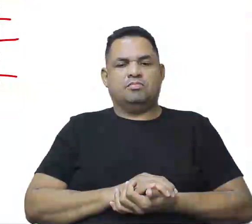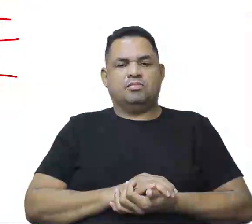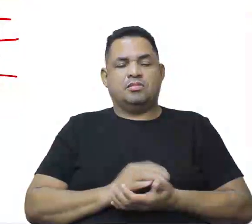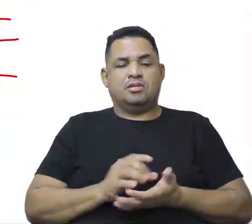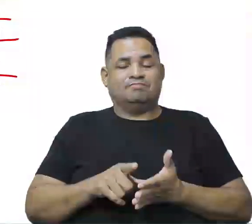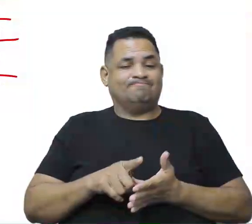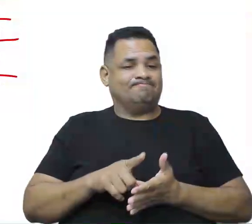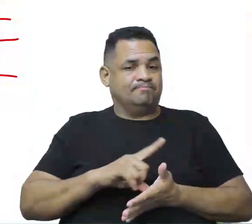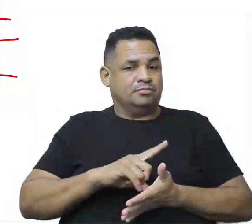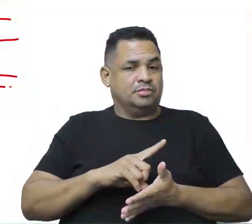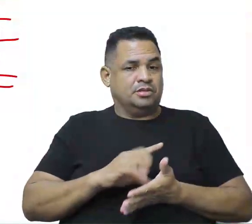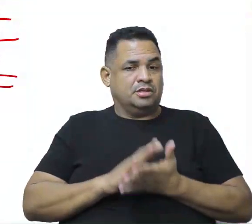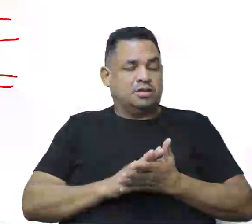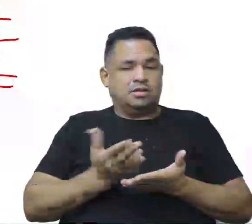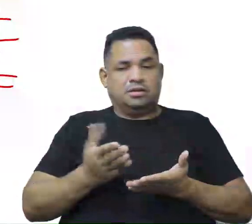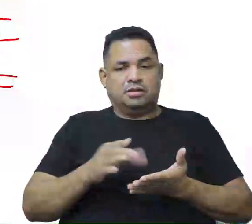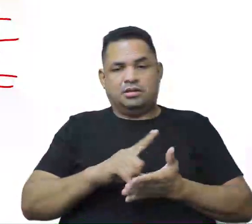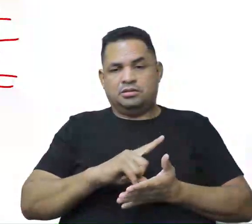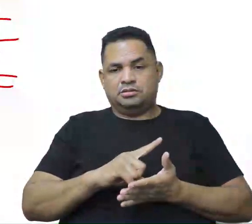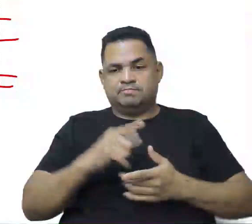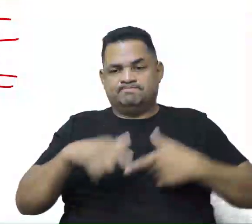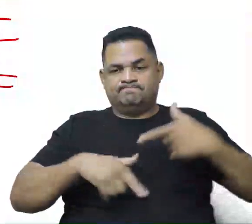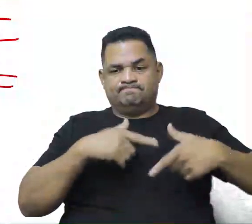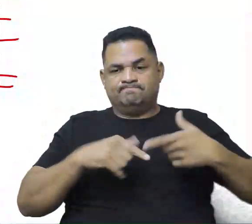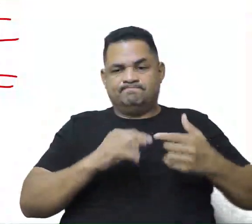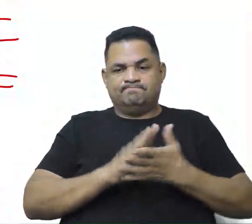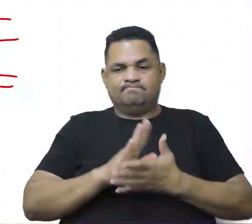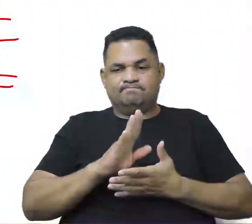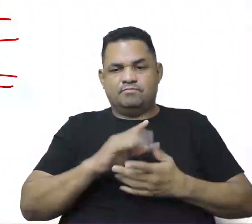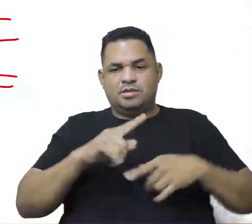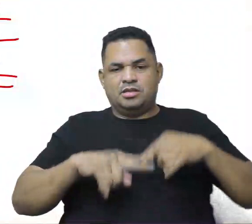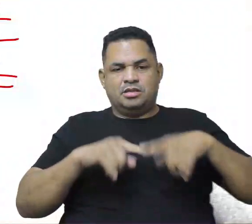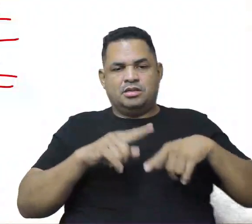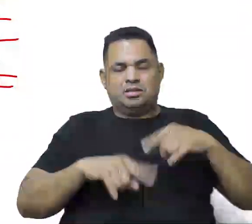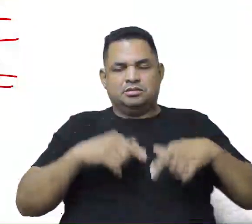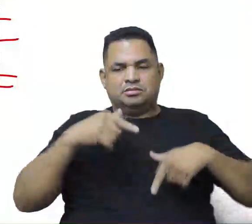precede a produção dos bens e dos serviços.